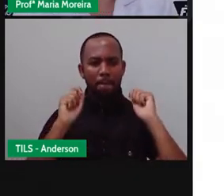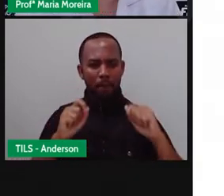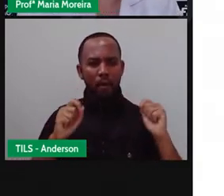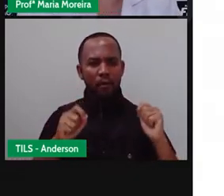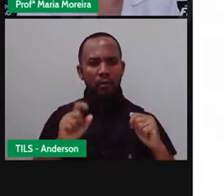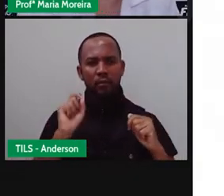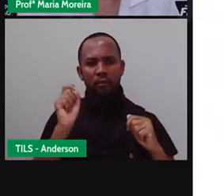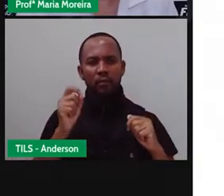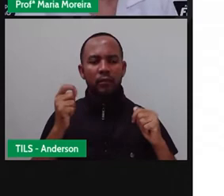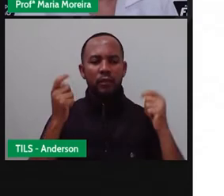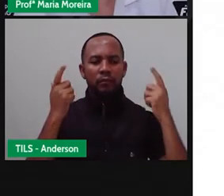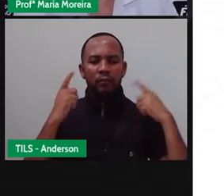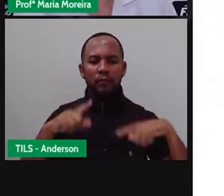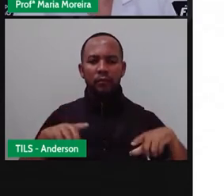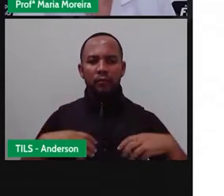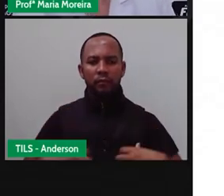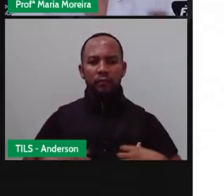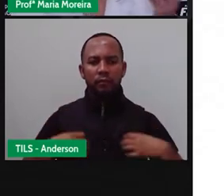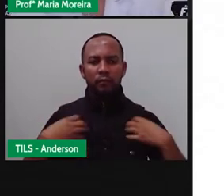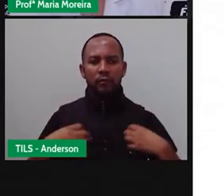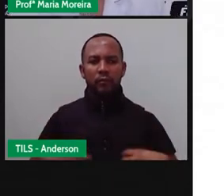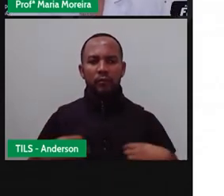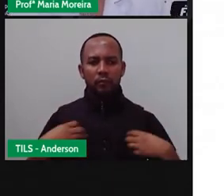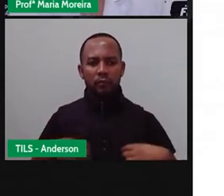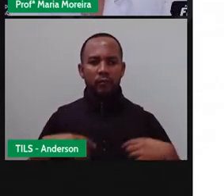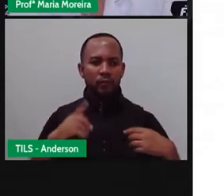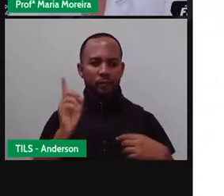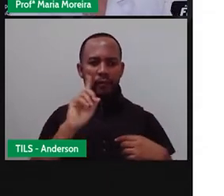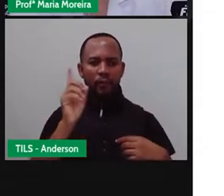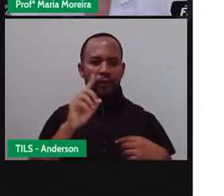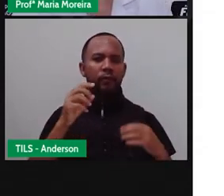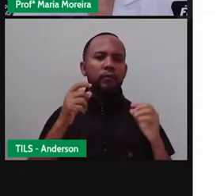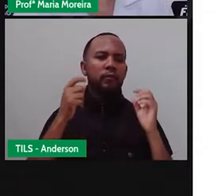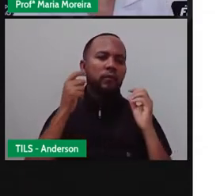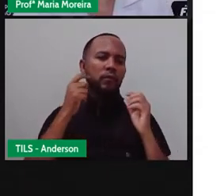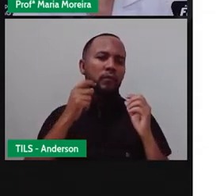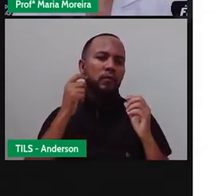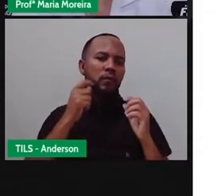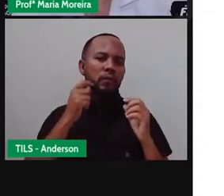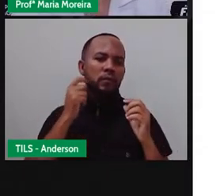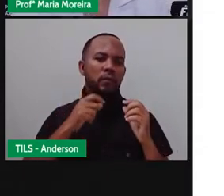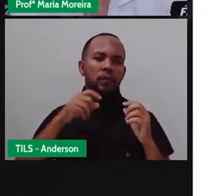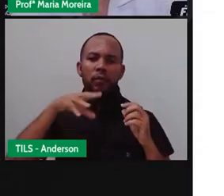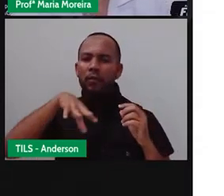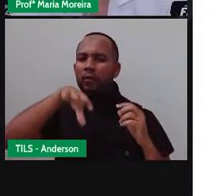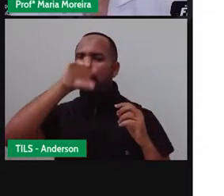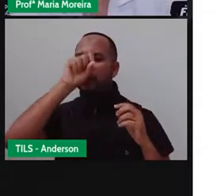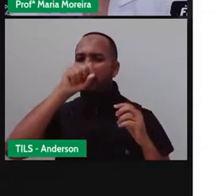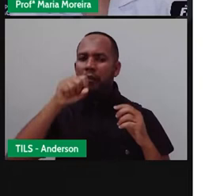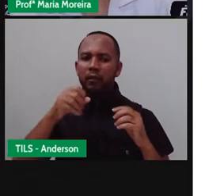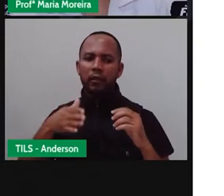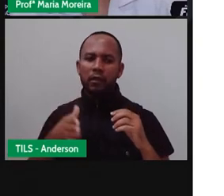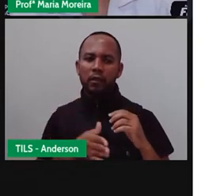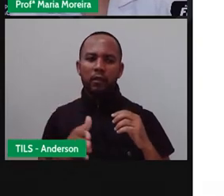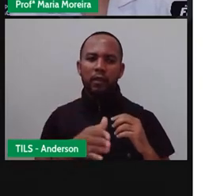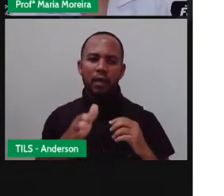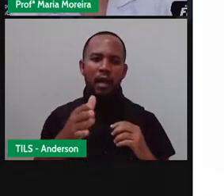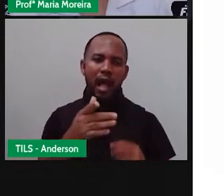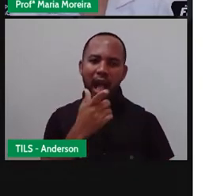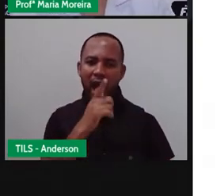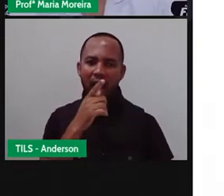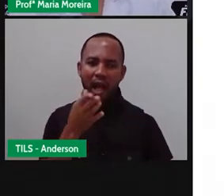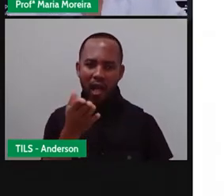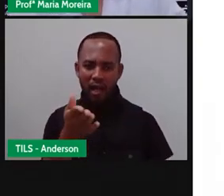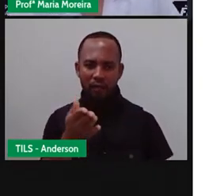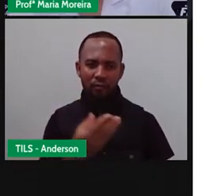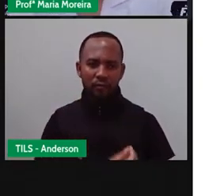respiração branquial, através de brânquias. Posserem animais essencialmente o quê? Aquáticos, ou seja,